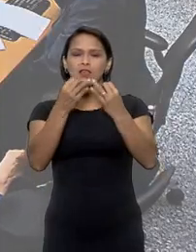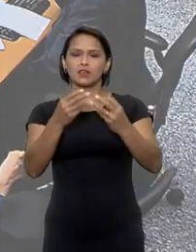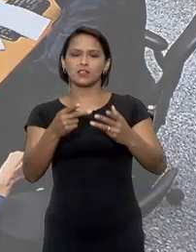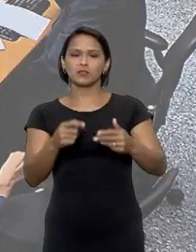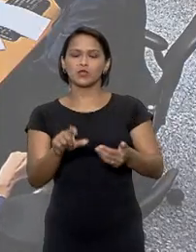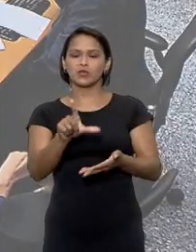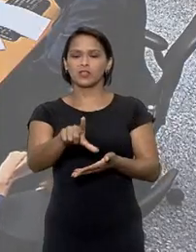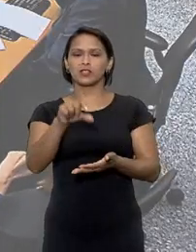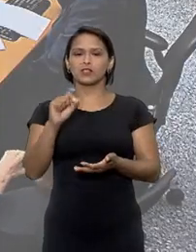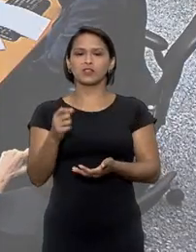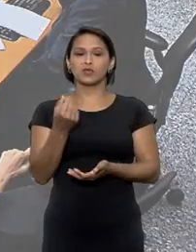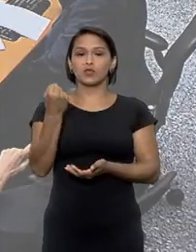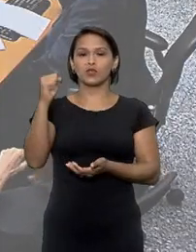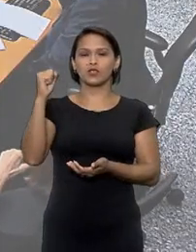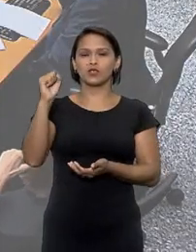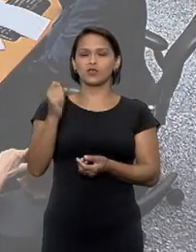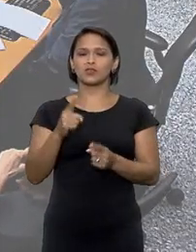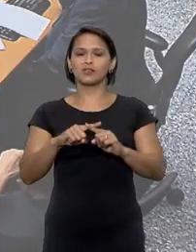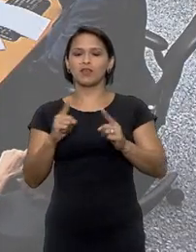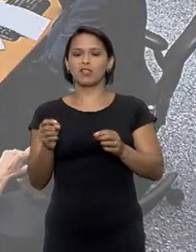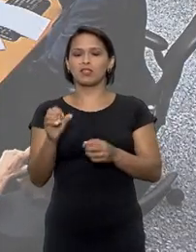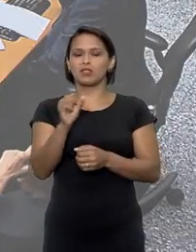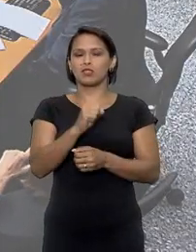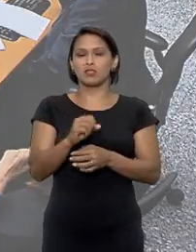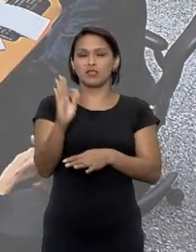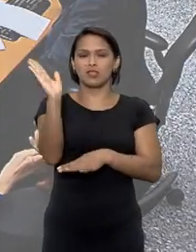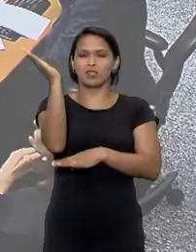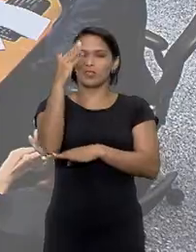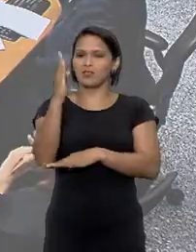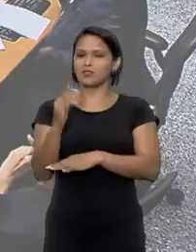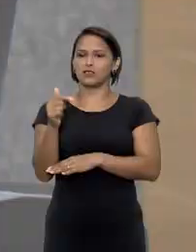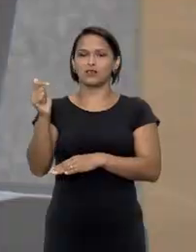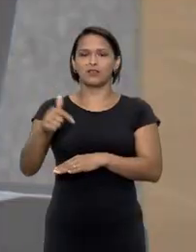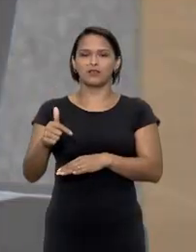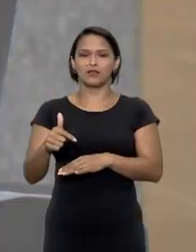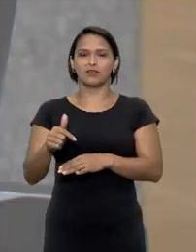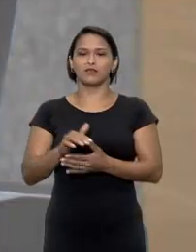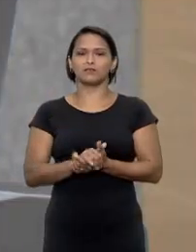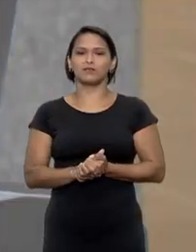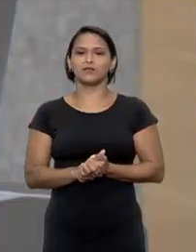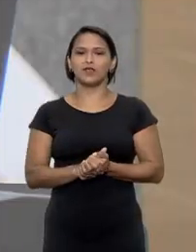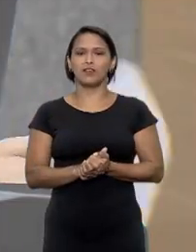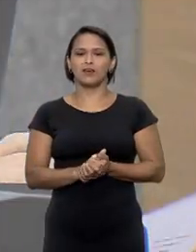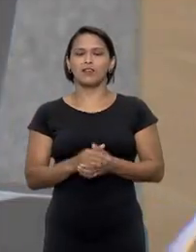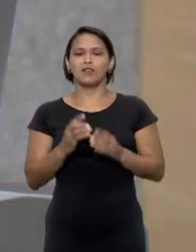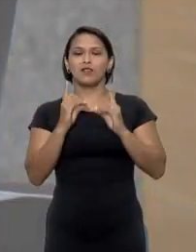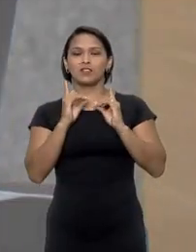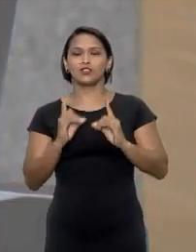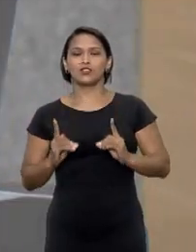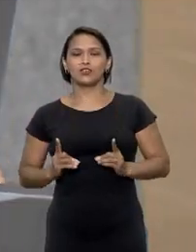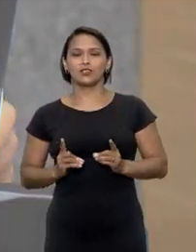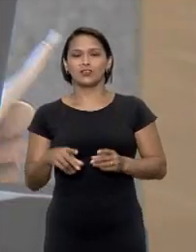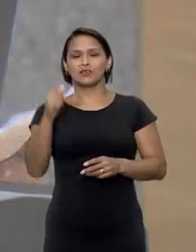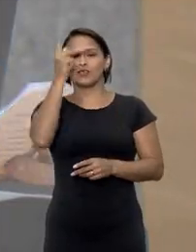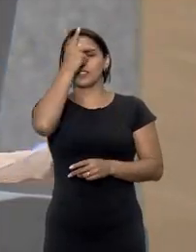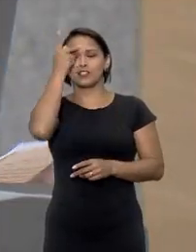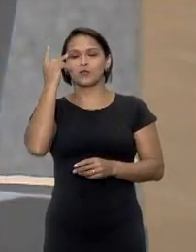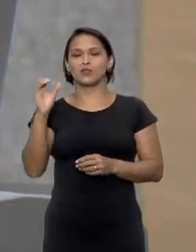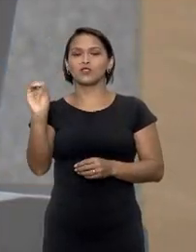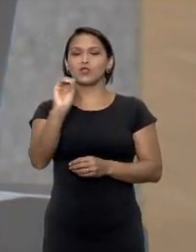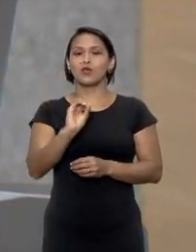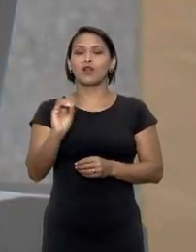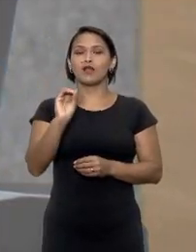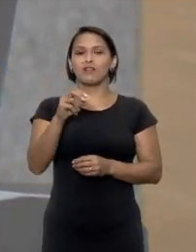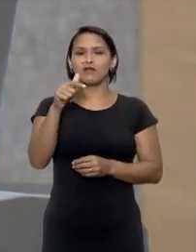explicou que a decisão suíça não ofende a soberania nacional a dignidade da pessoa humana ou a